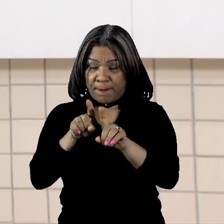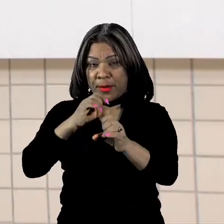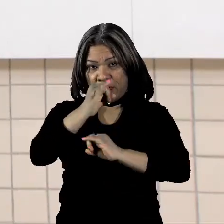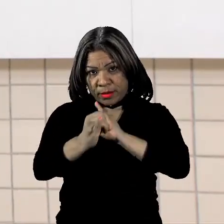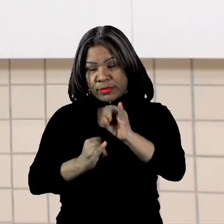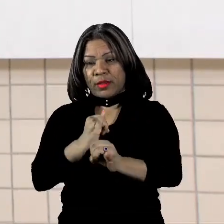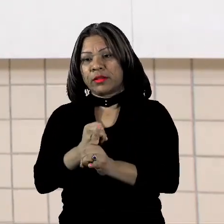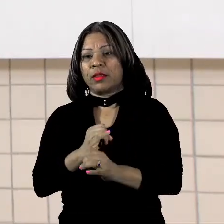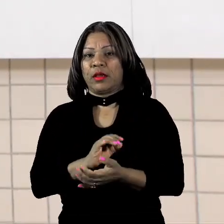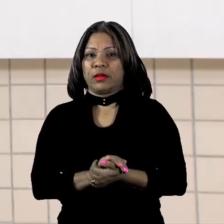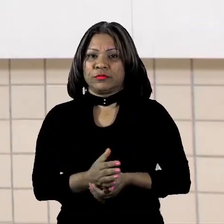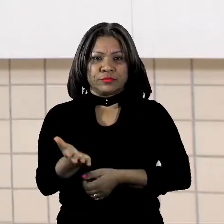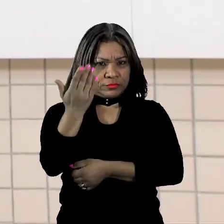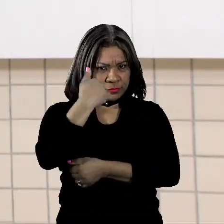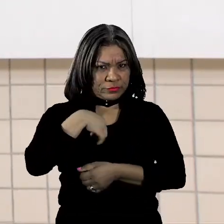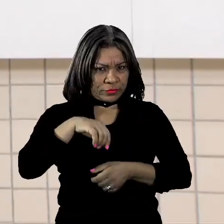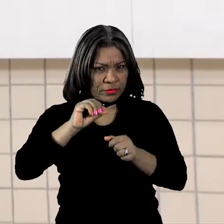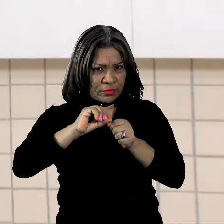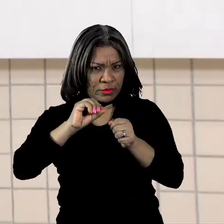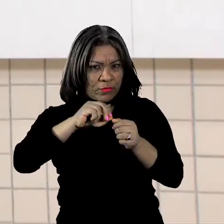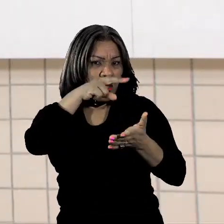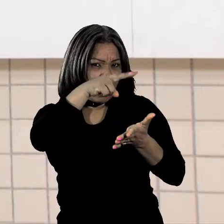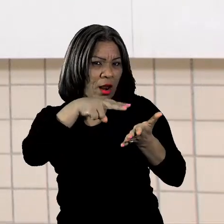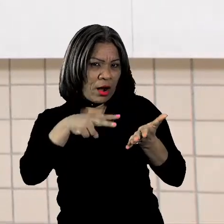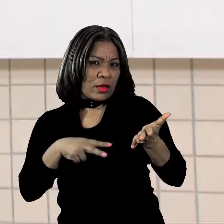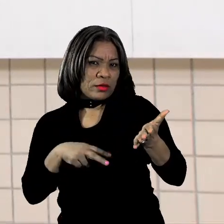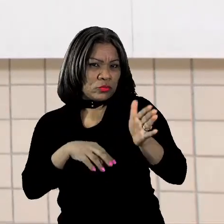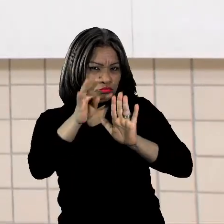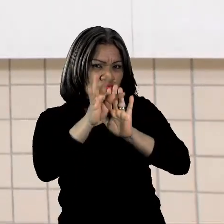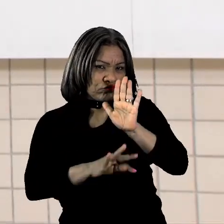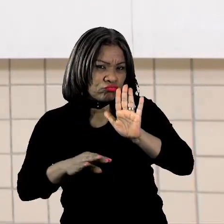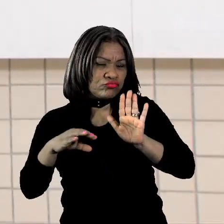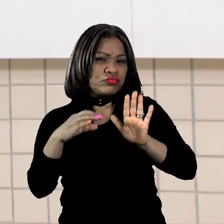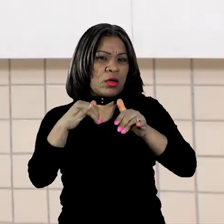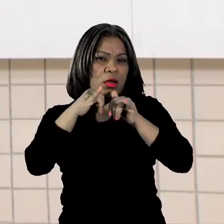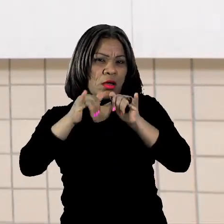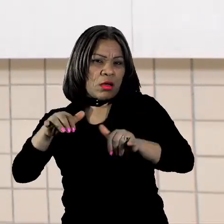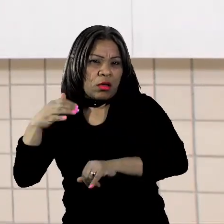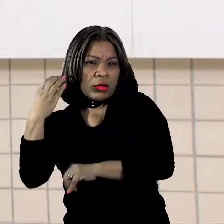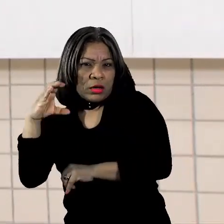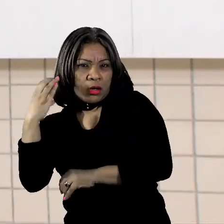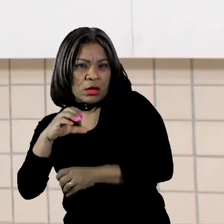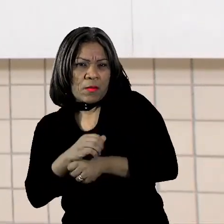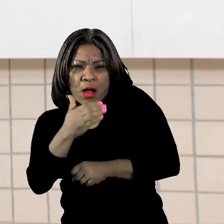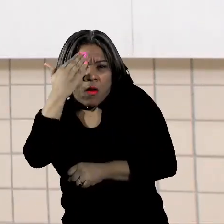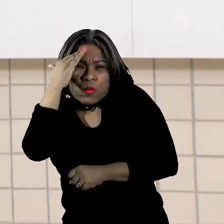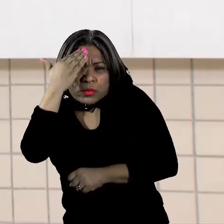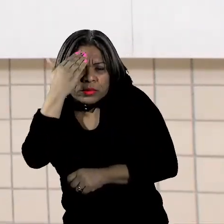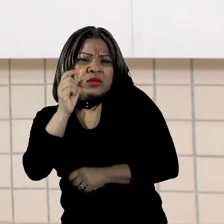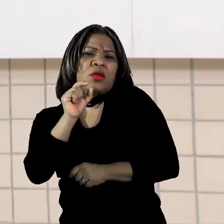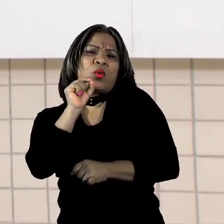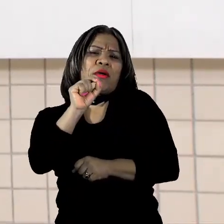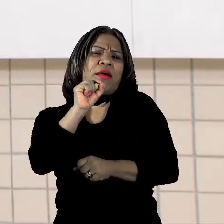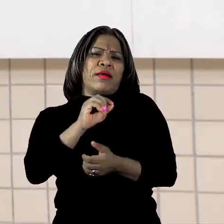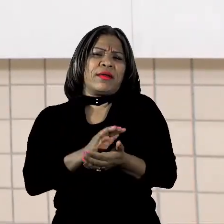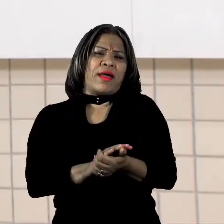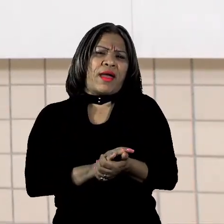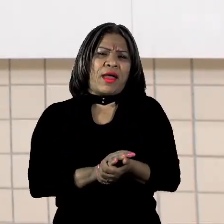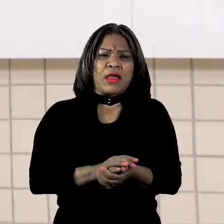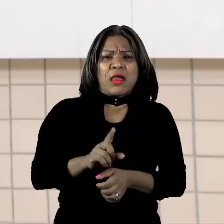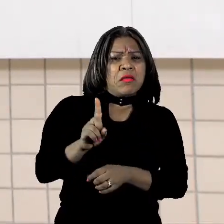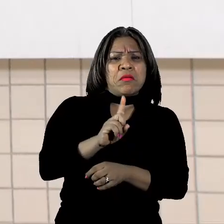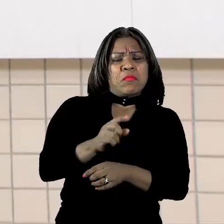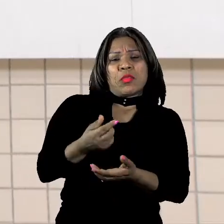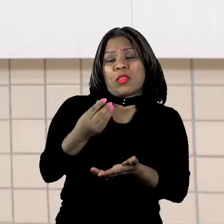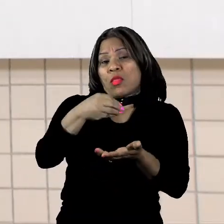de um texto de divulgação científica para que vocês possam entender o que é essa impessoalidade de texto? Observe